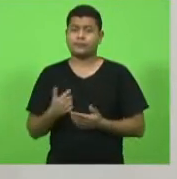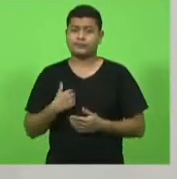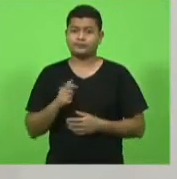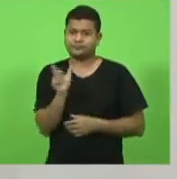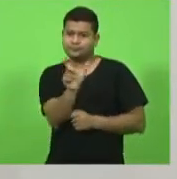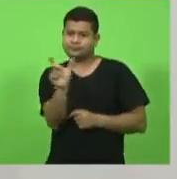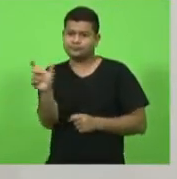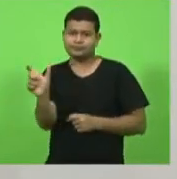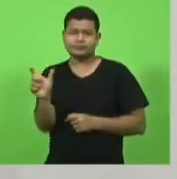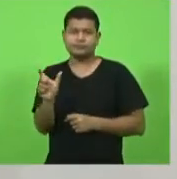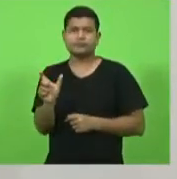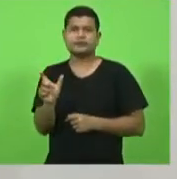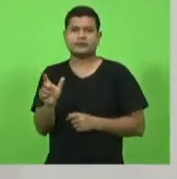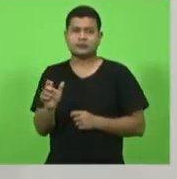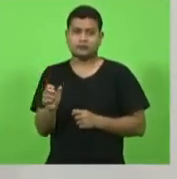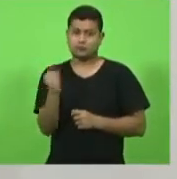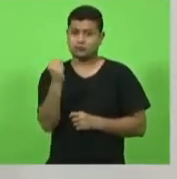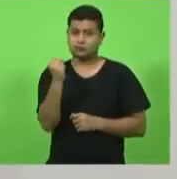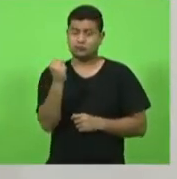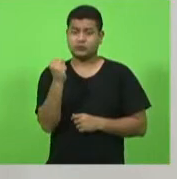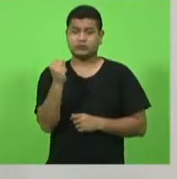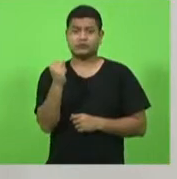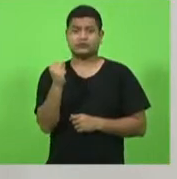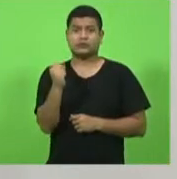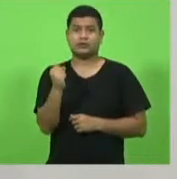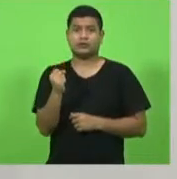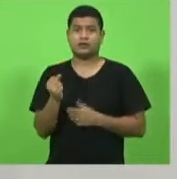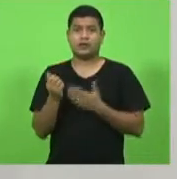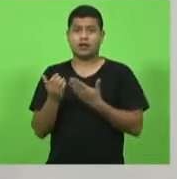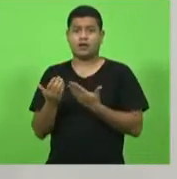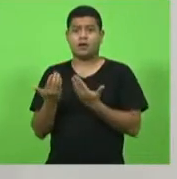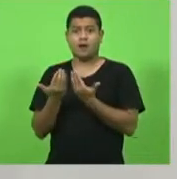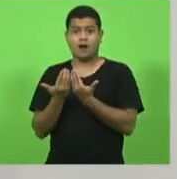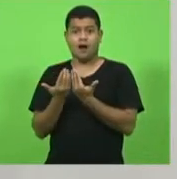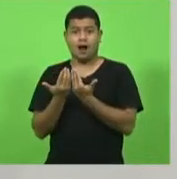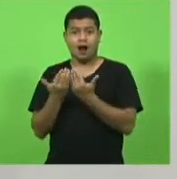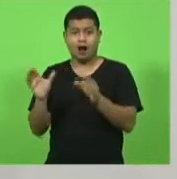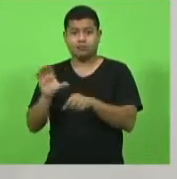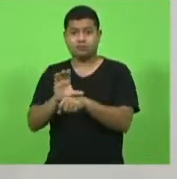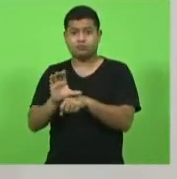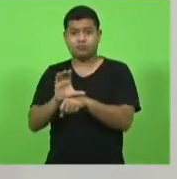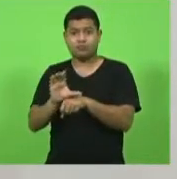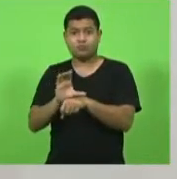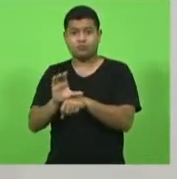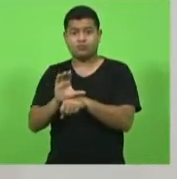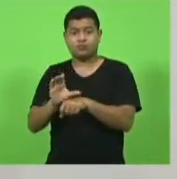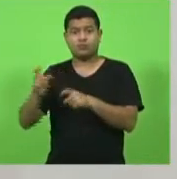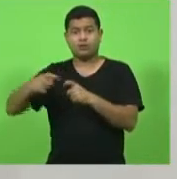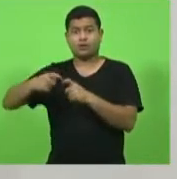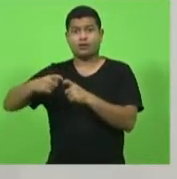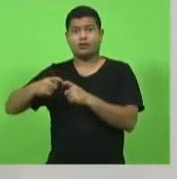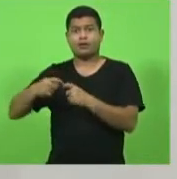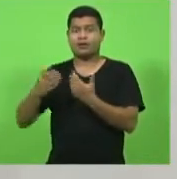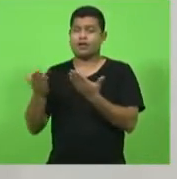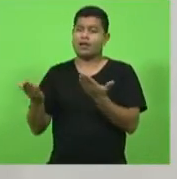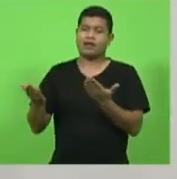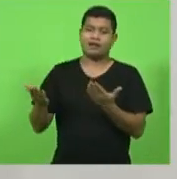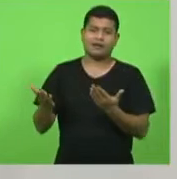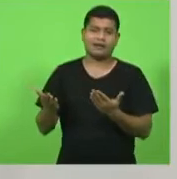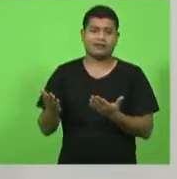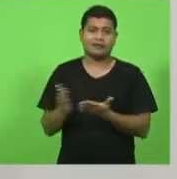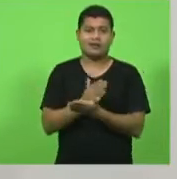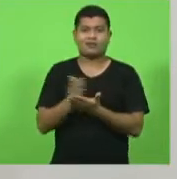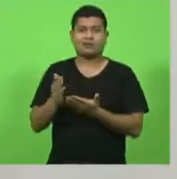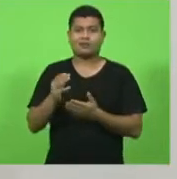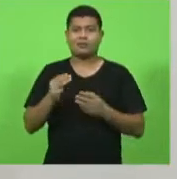adjetivos para que abra um curso mais cursos de medicina aí o